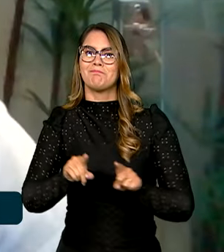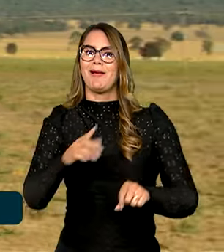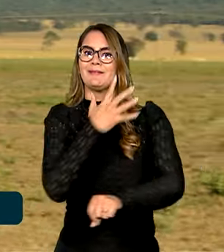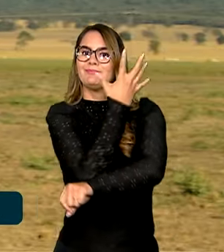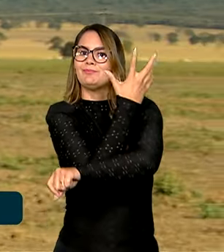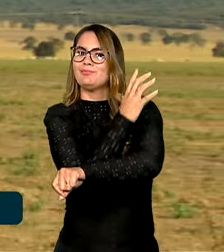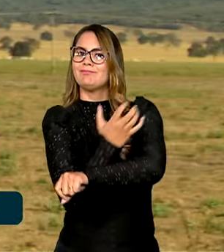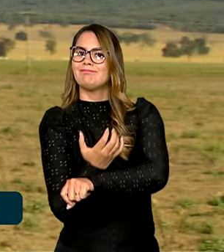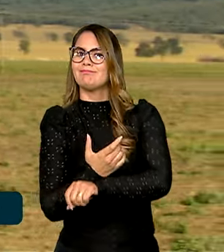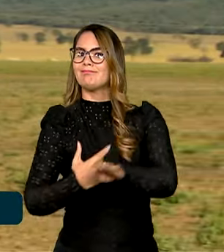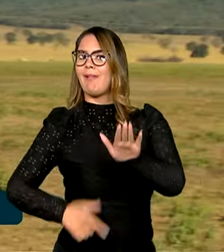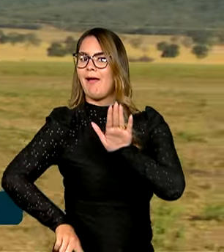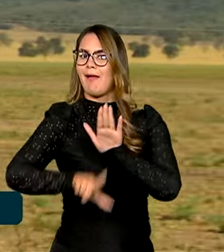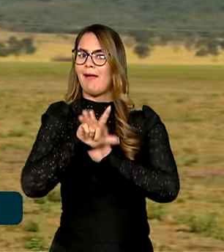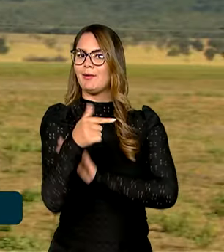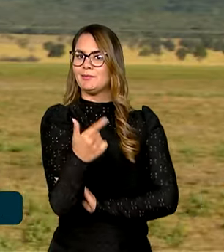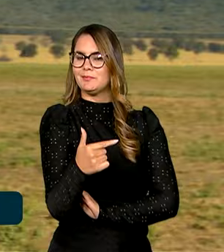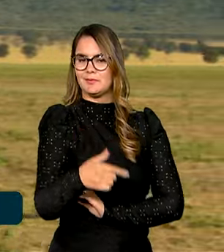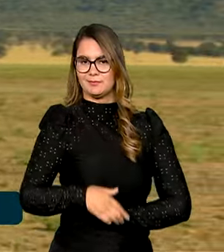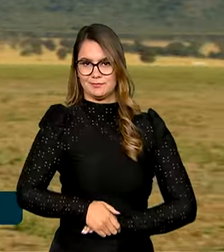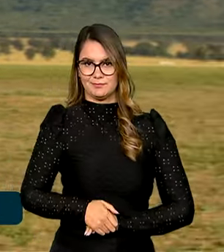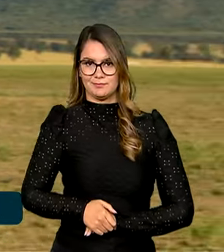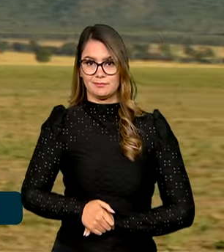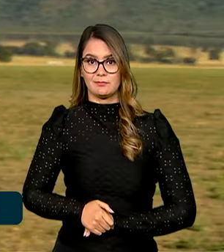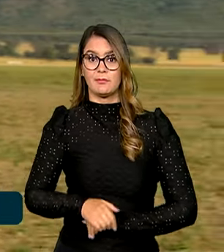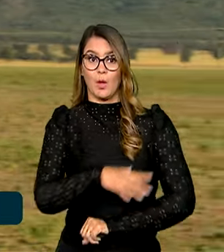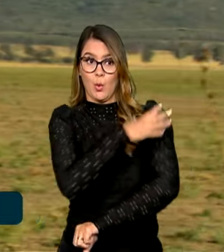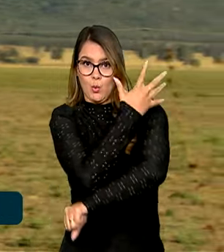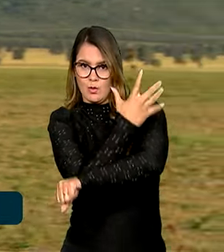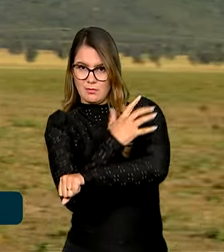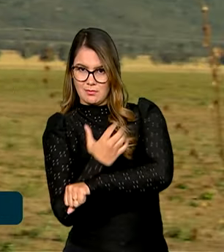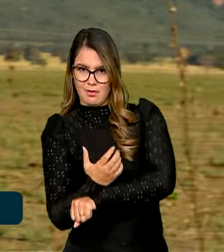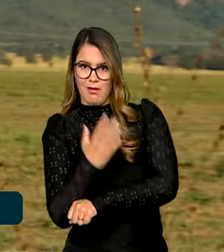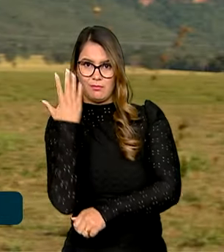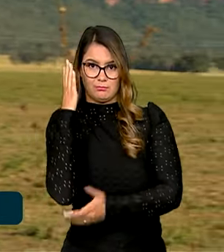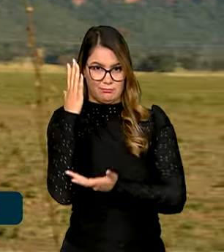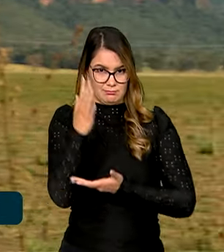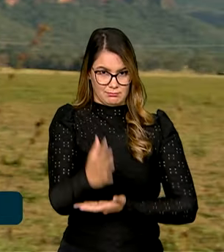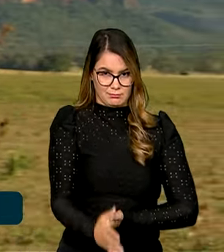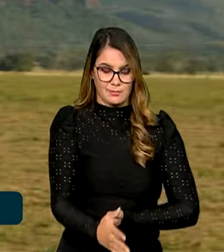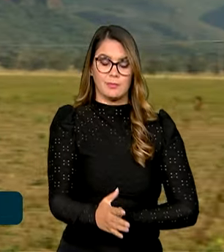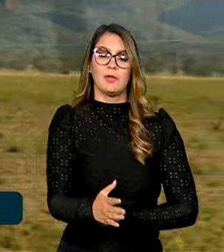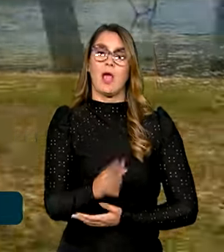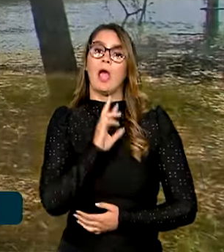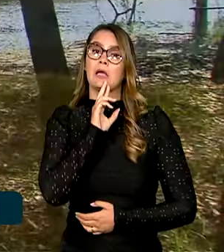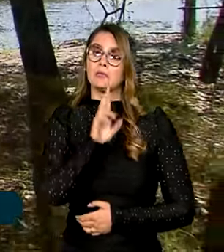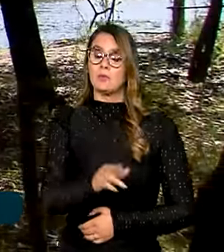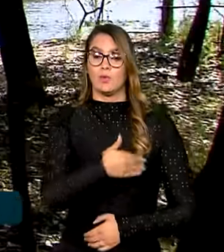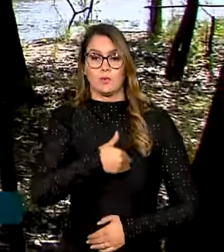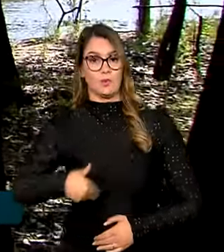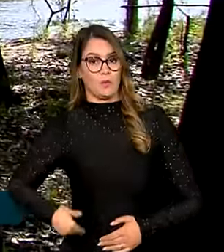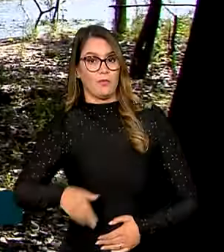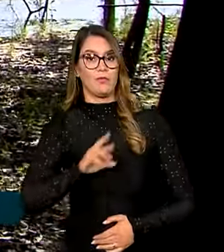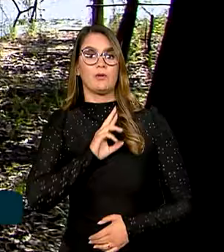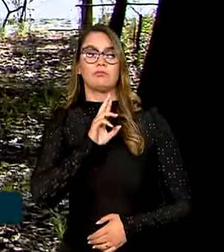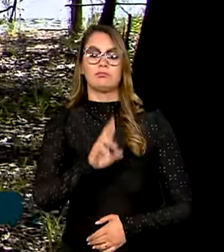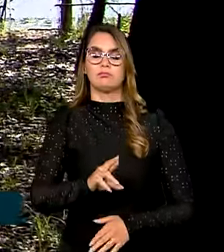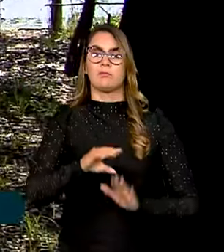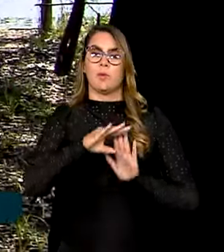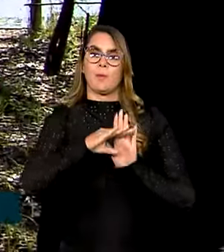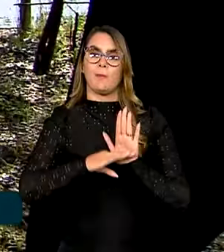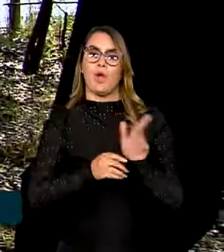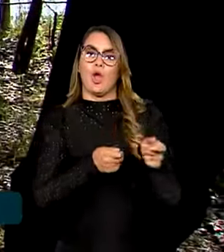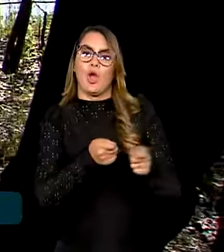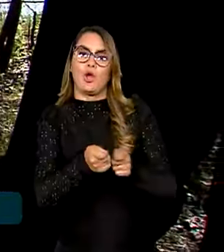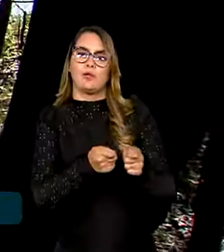Cerrado não. Em resposta ao crescente desmatamento do Cerrado, o governo lançou, no final do ano passado, um plano de prevenção e